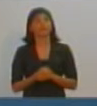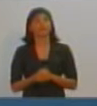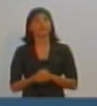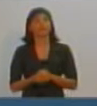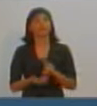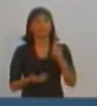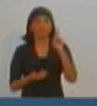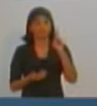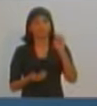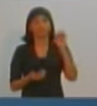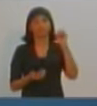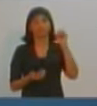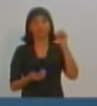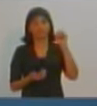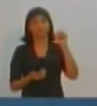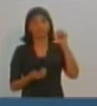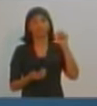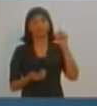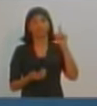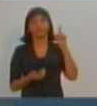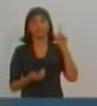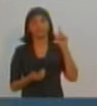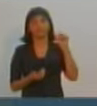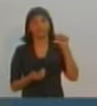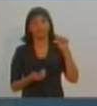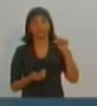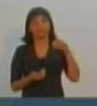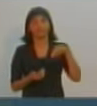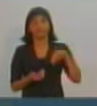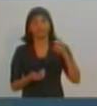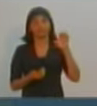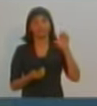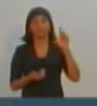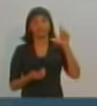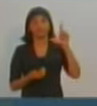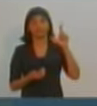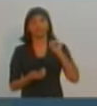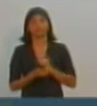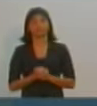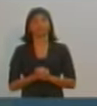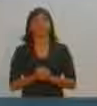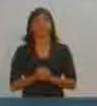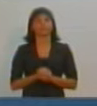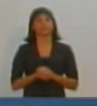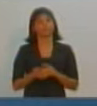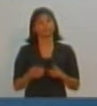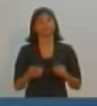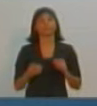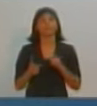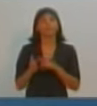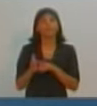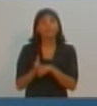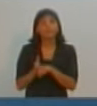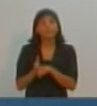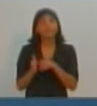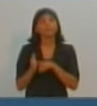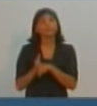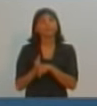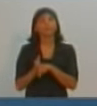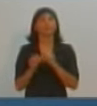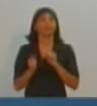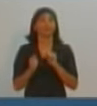Daniel Grandolfo, do Solidariedade. Ok? Então, a pergunta agora